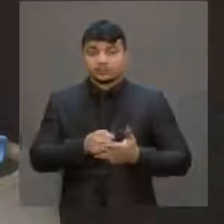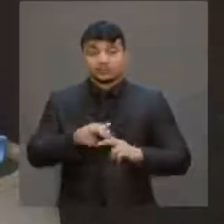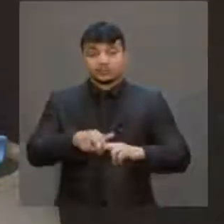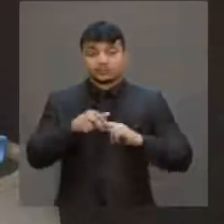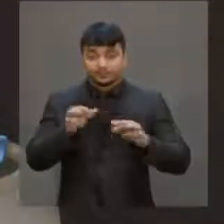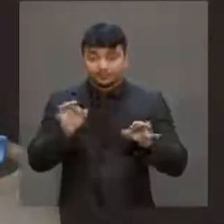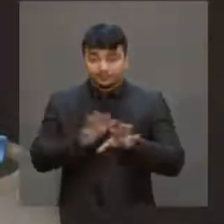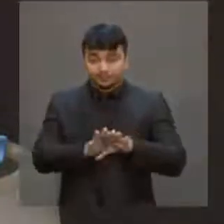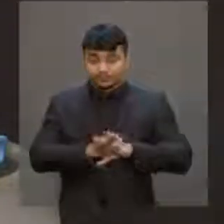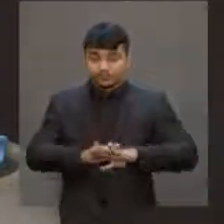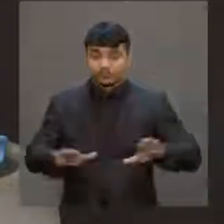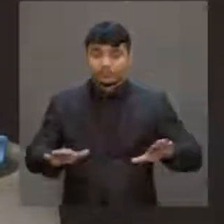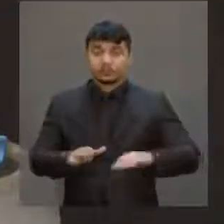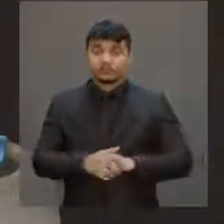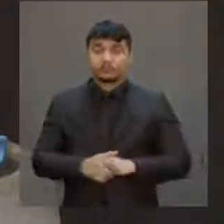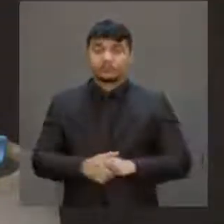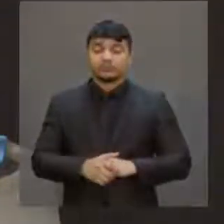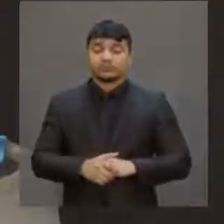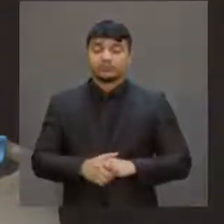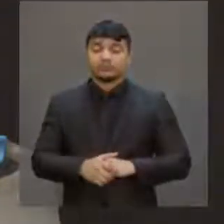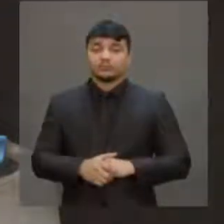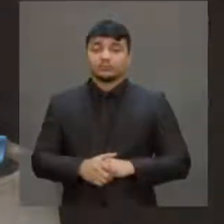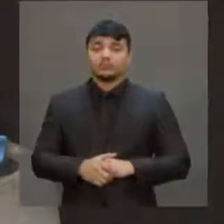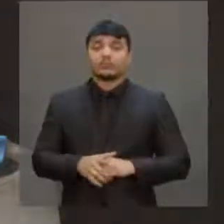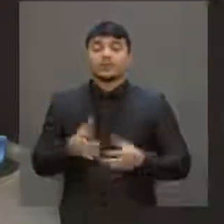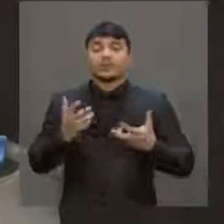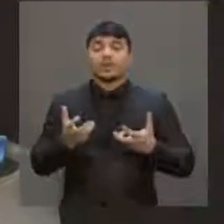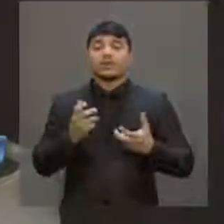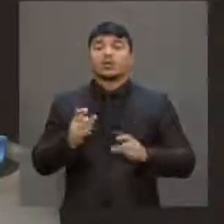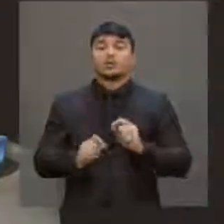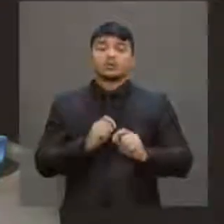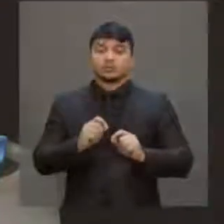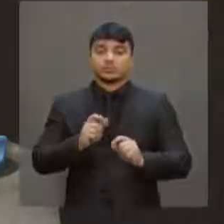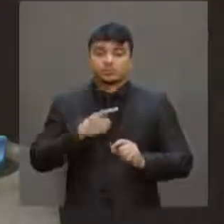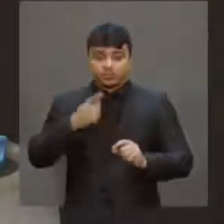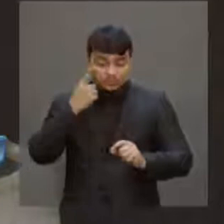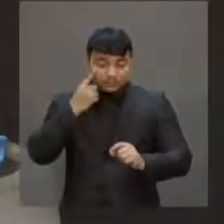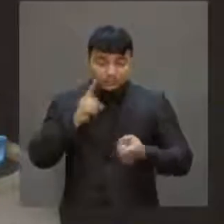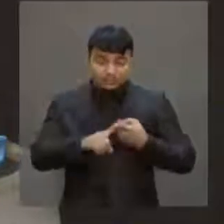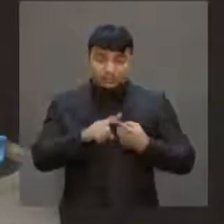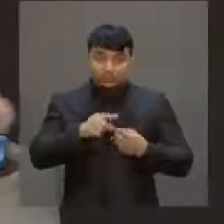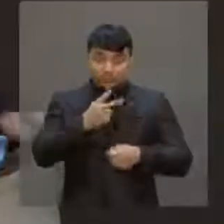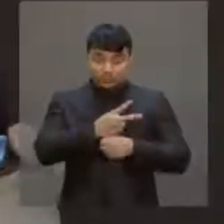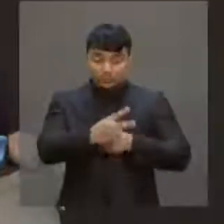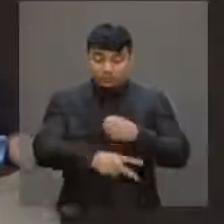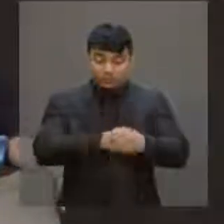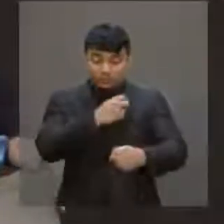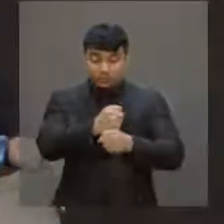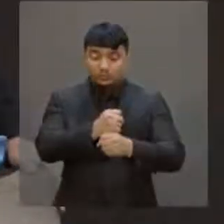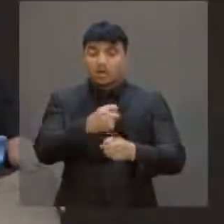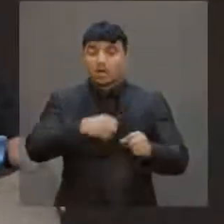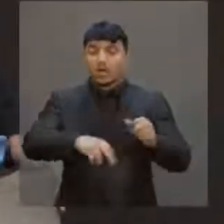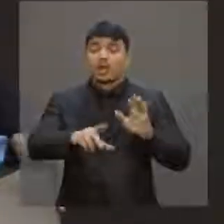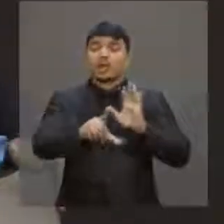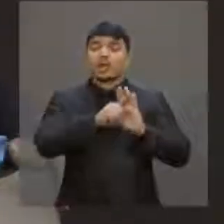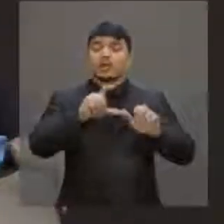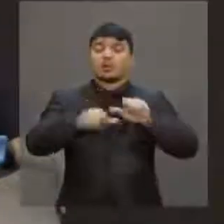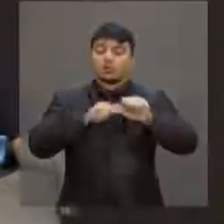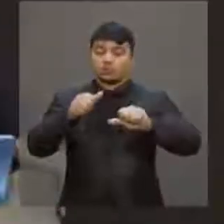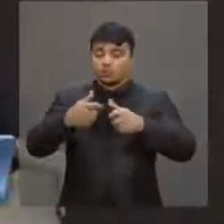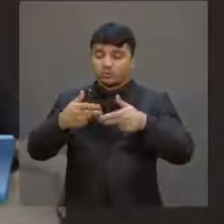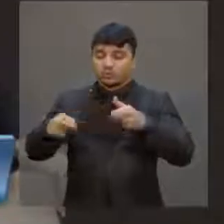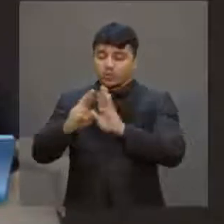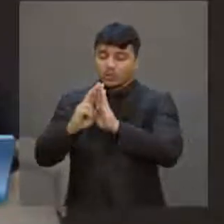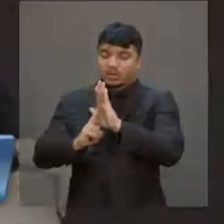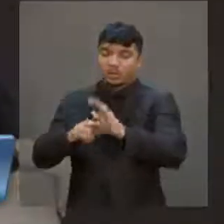concluo, presidente, querendo, na aproximação do segundo ano da reforma trabalhista e com a aprovação, em